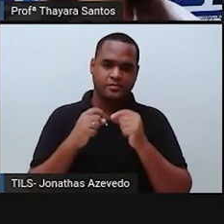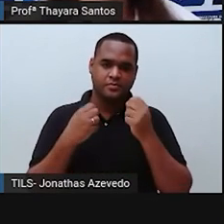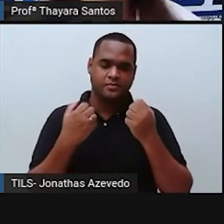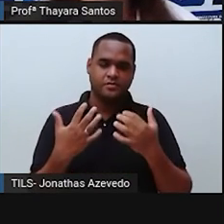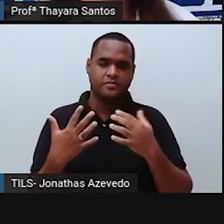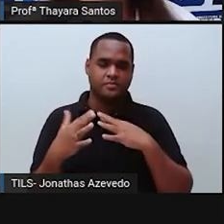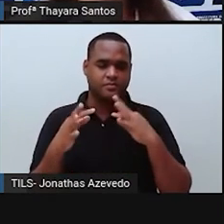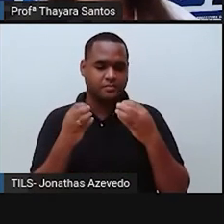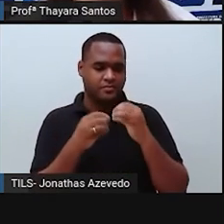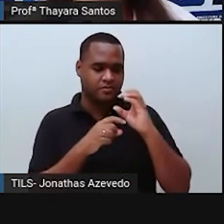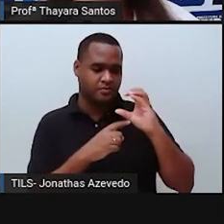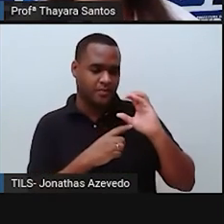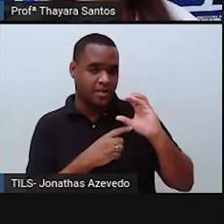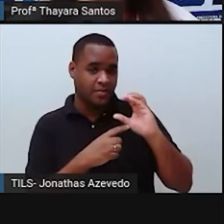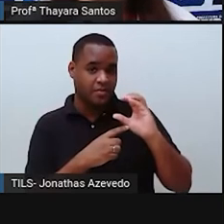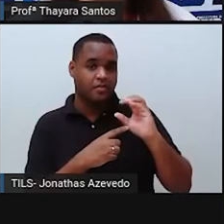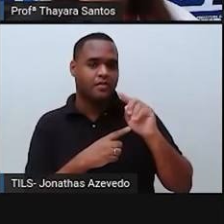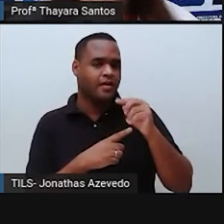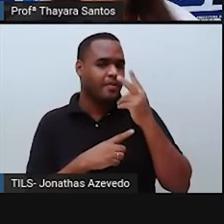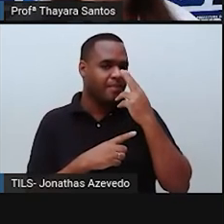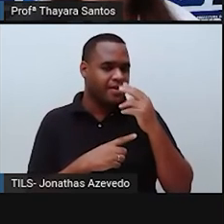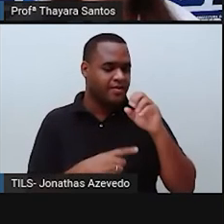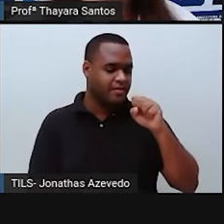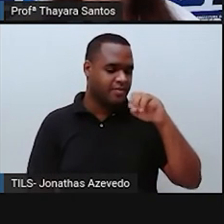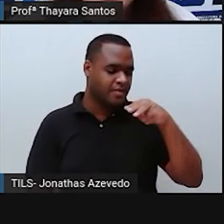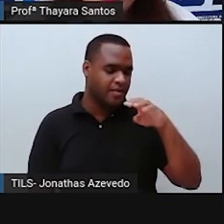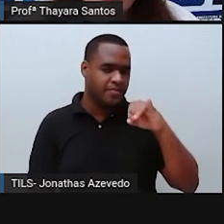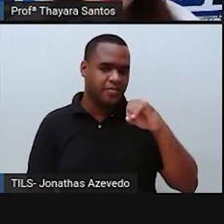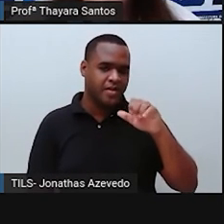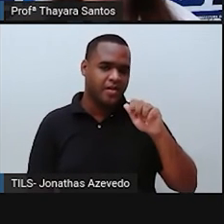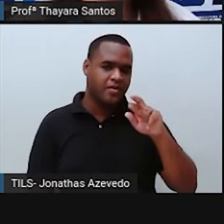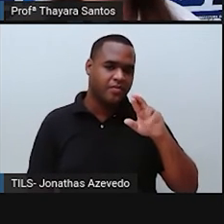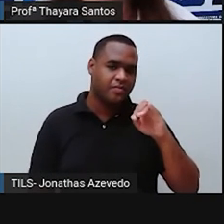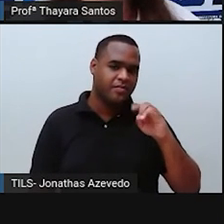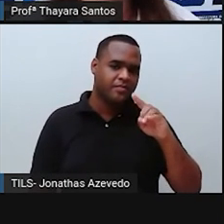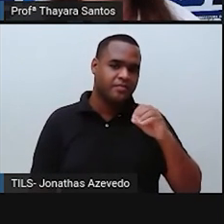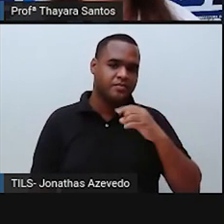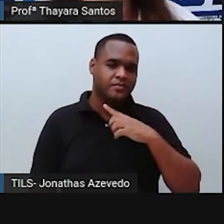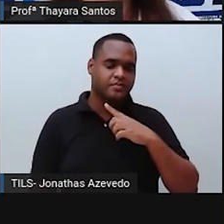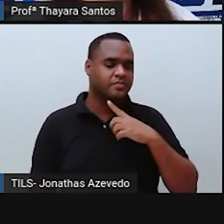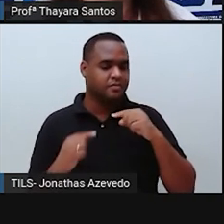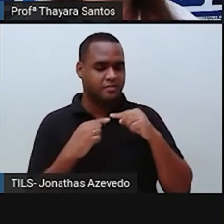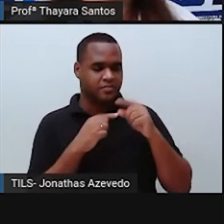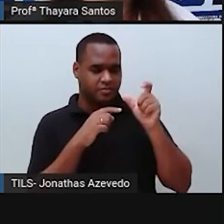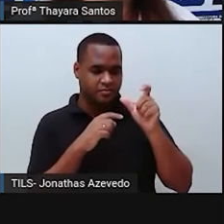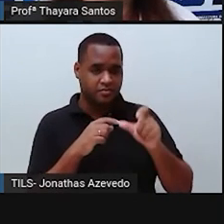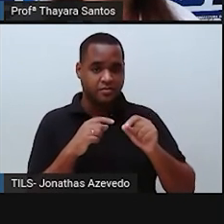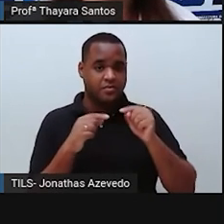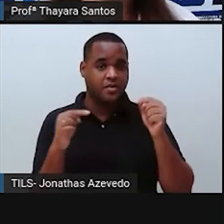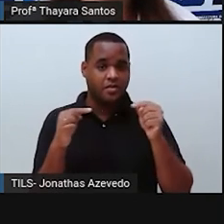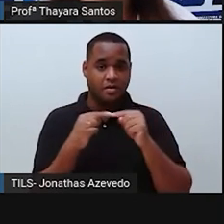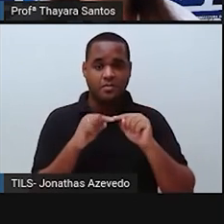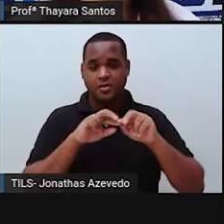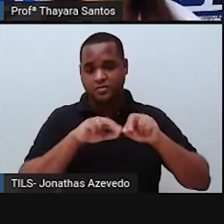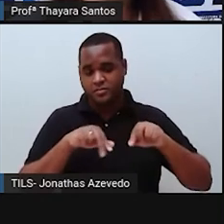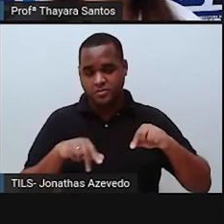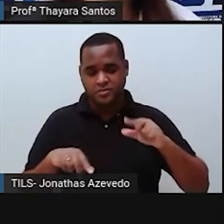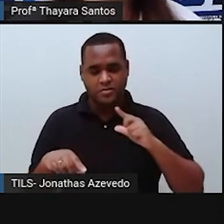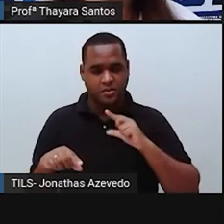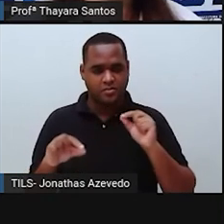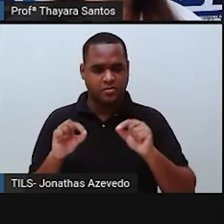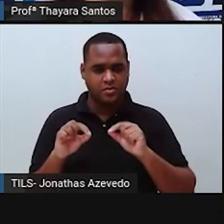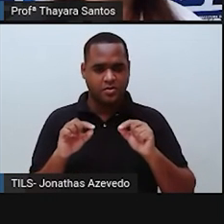clima da caatinga, a gente diz que é semiárido. É um clima seco, caracterizado por vegetação